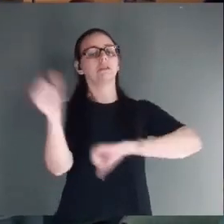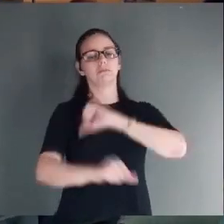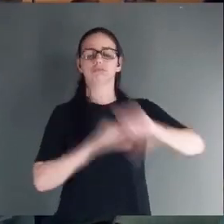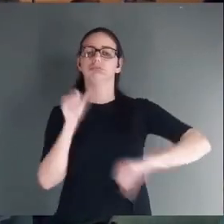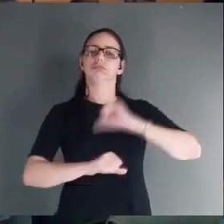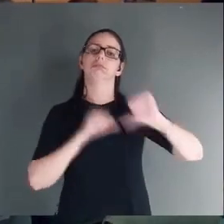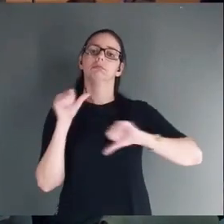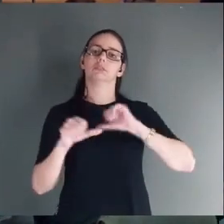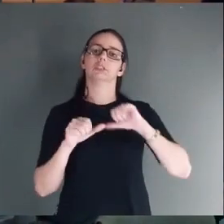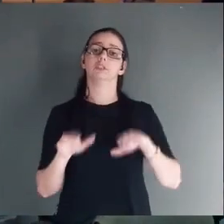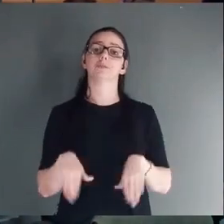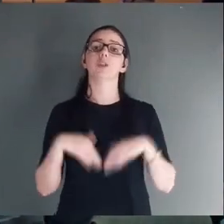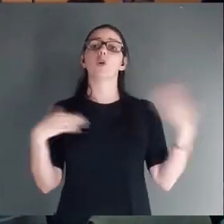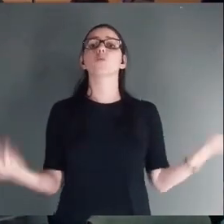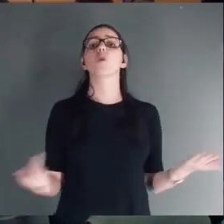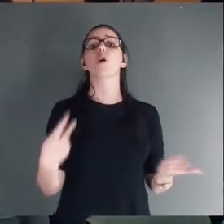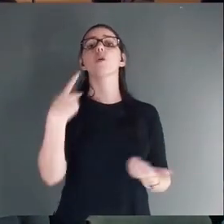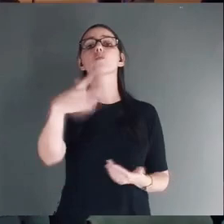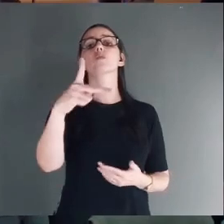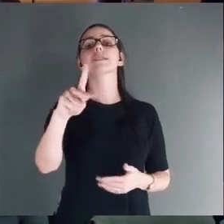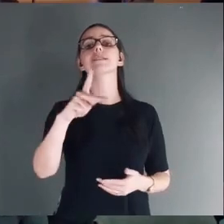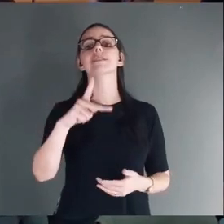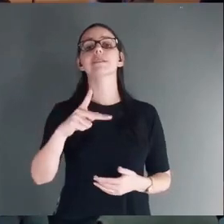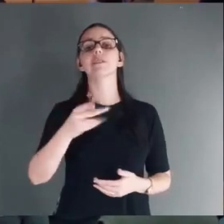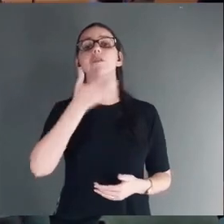Ei. Qual vai ser o seu Natal amanhã?